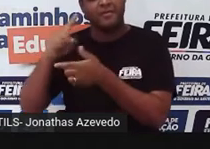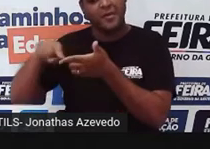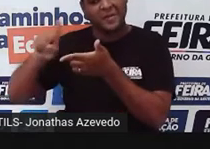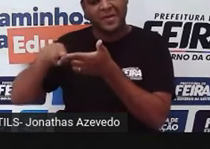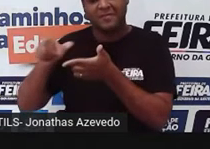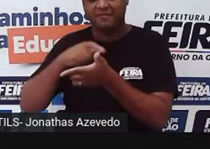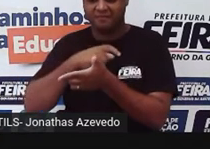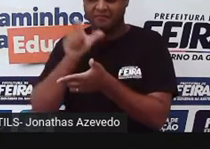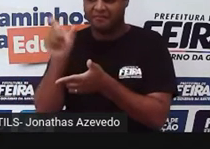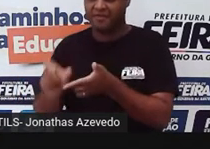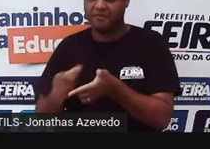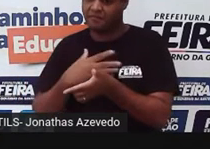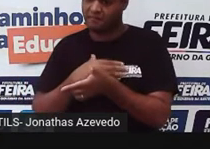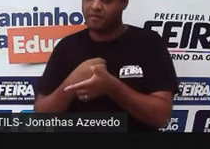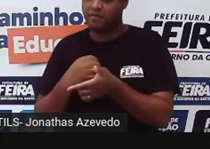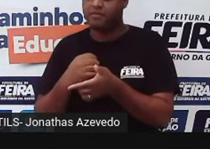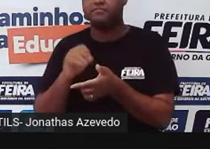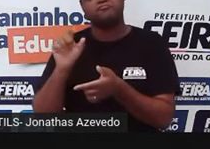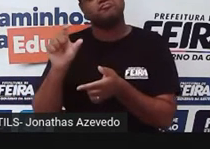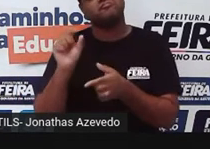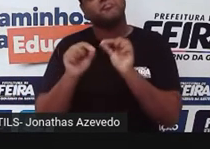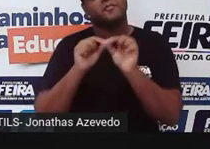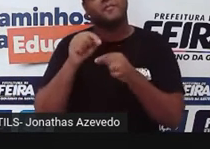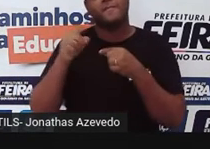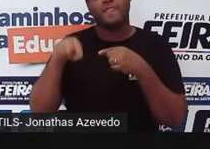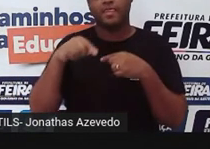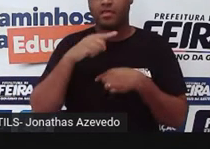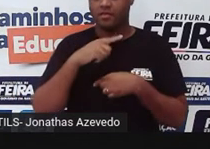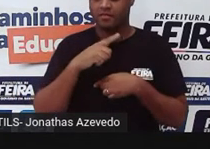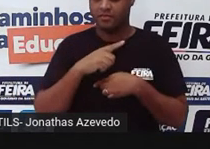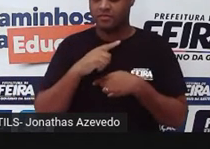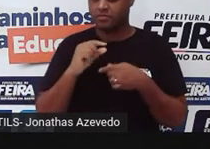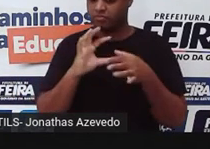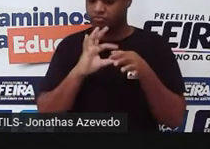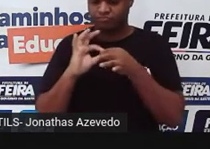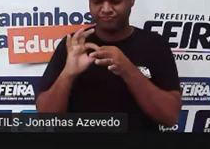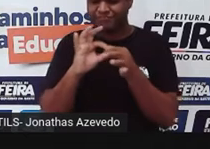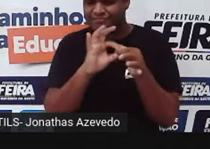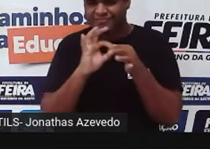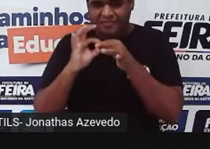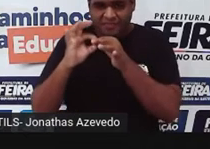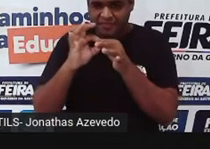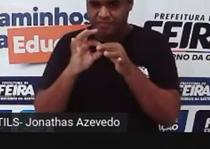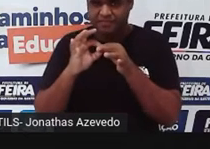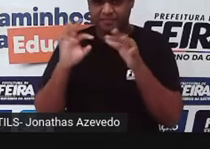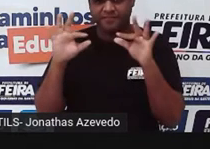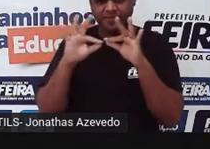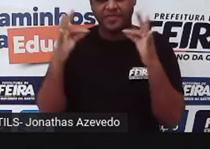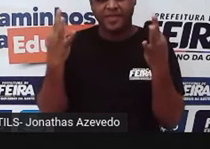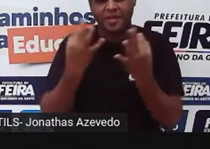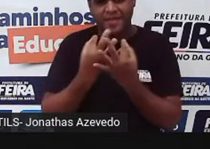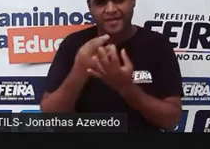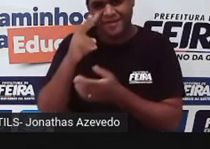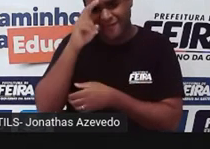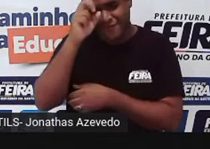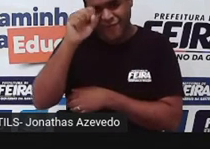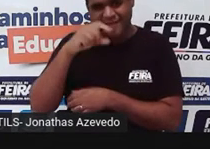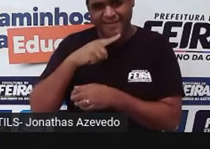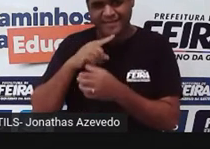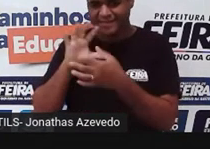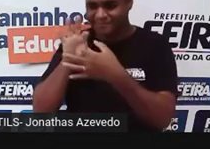Não é bem assim, mas assim, quando a gente tem um parentesco muito forte, muito